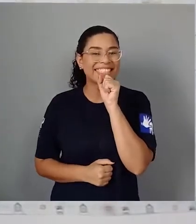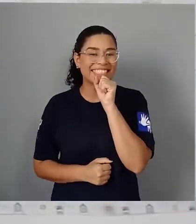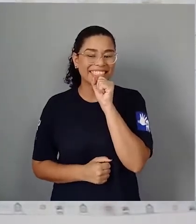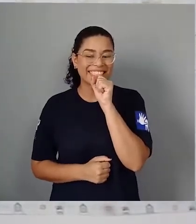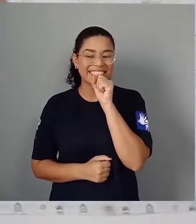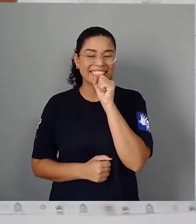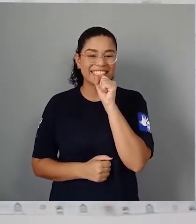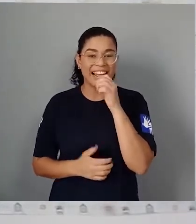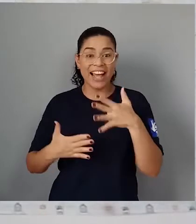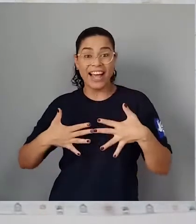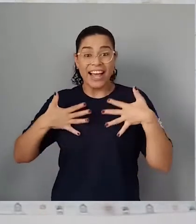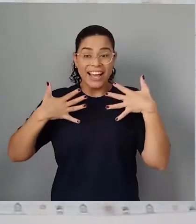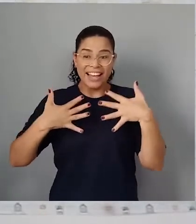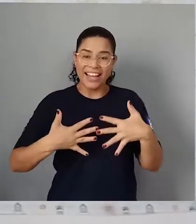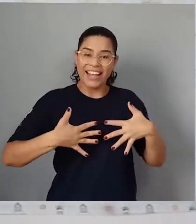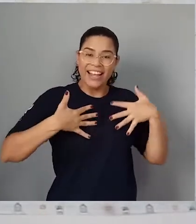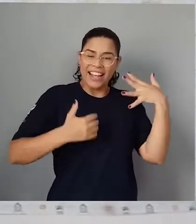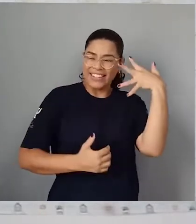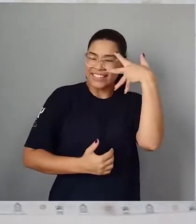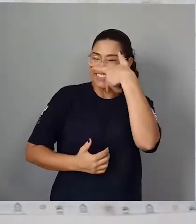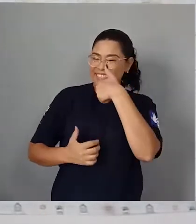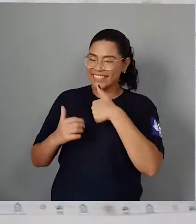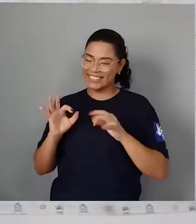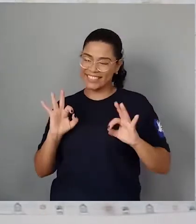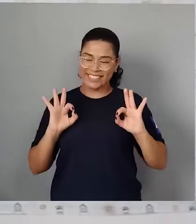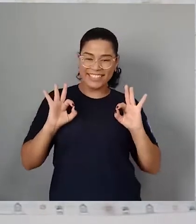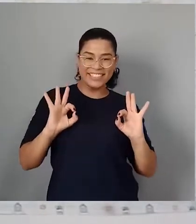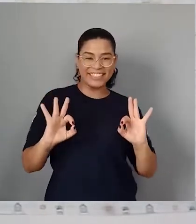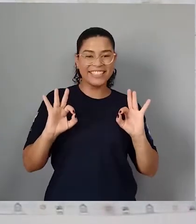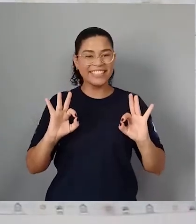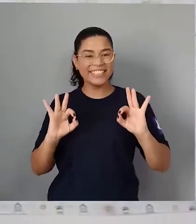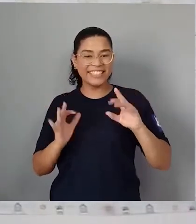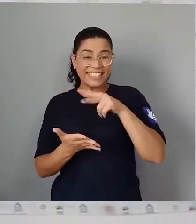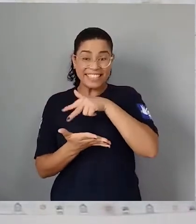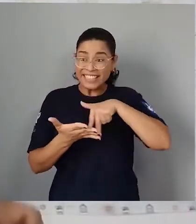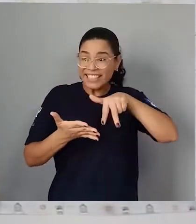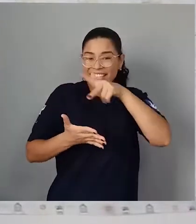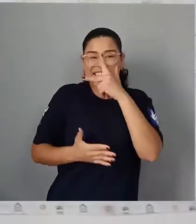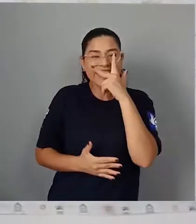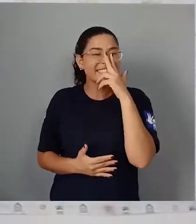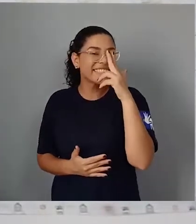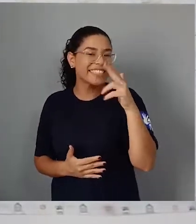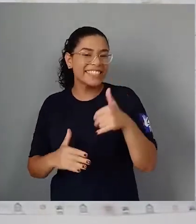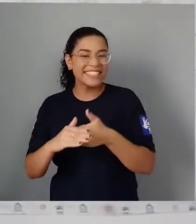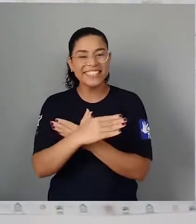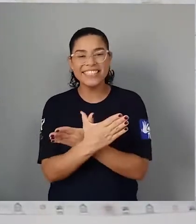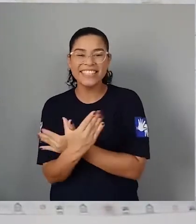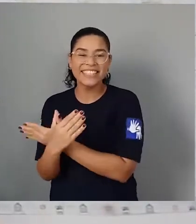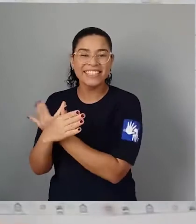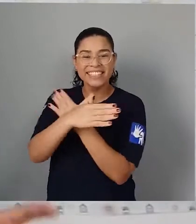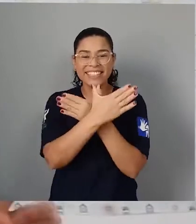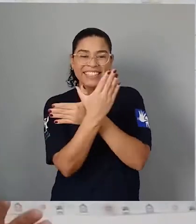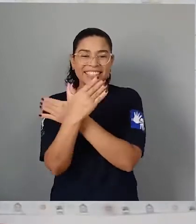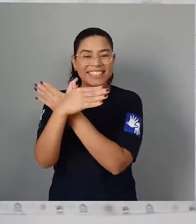postura E sua dança Ai, como eu adoro A borboleta A segunda